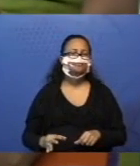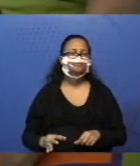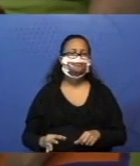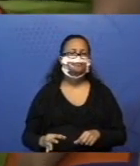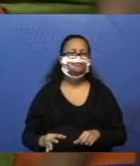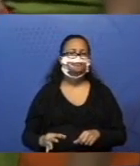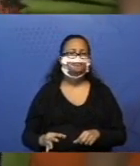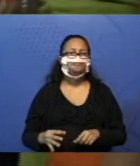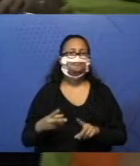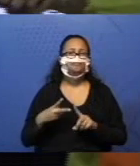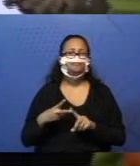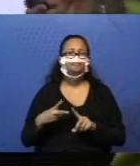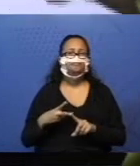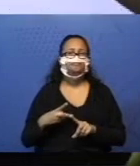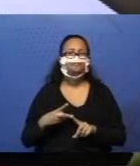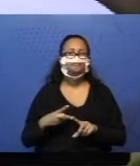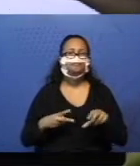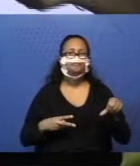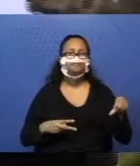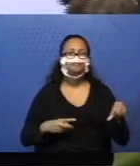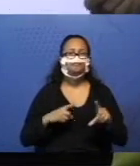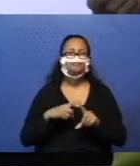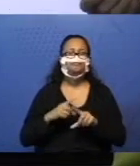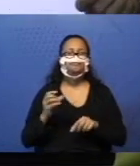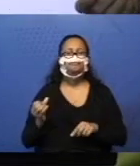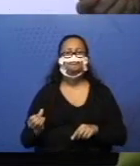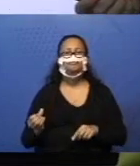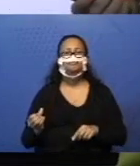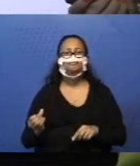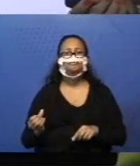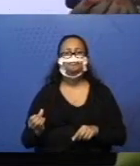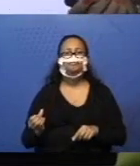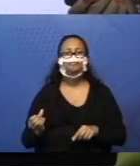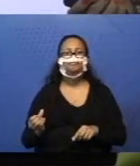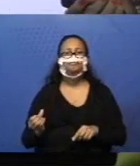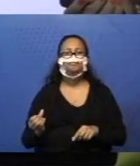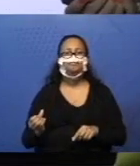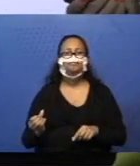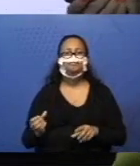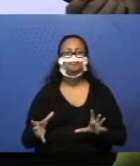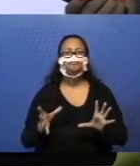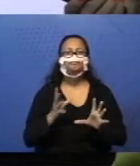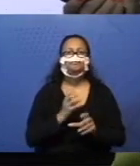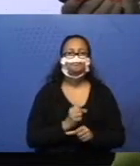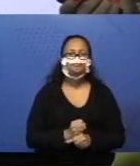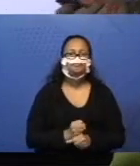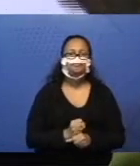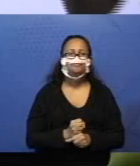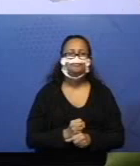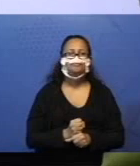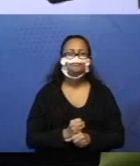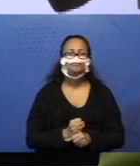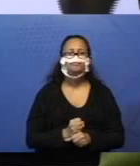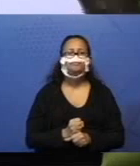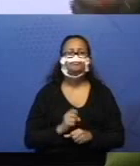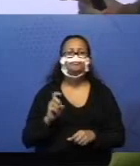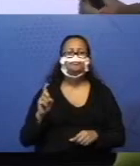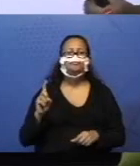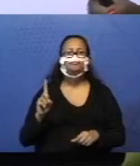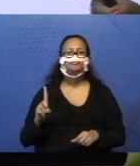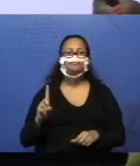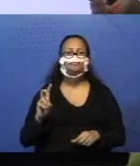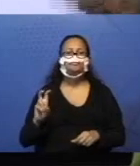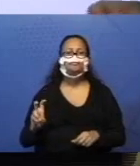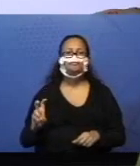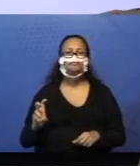Mais uma maneira. Nove mais seis. Nove. Dez, onze, doze, treze, quatorze, quinze.